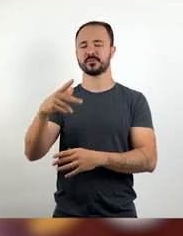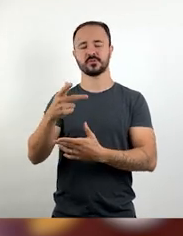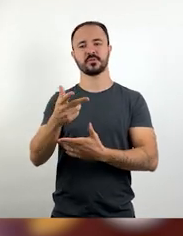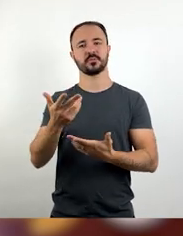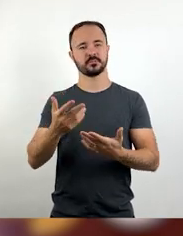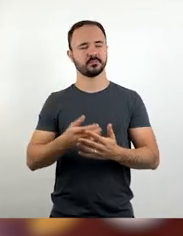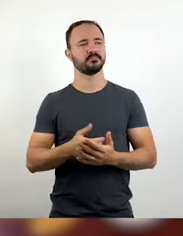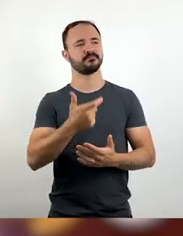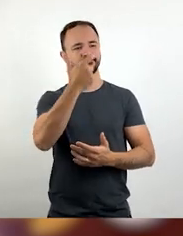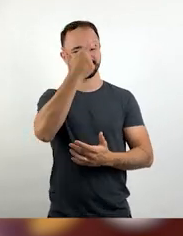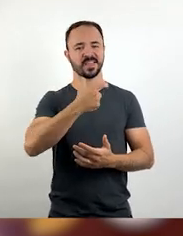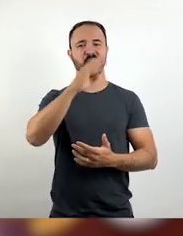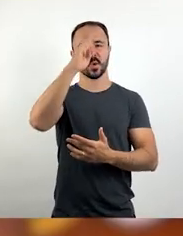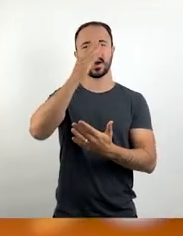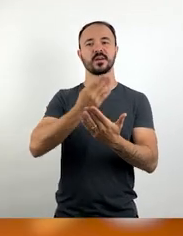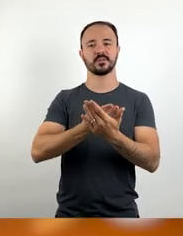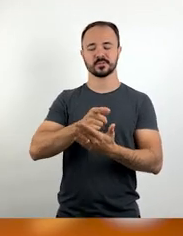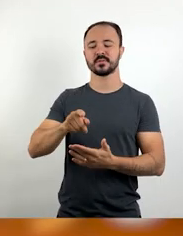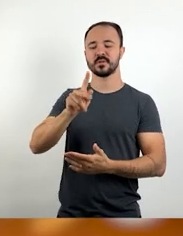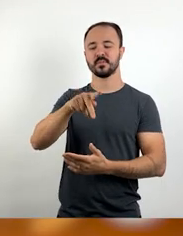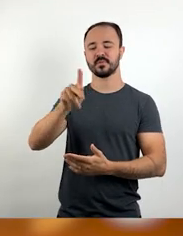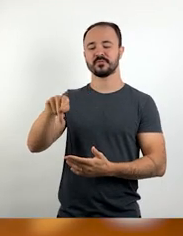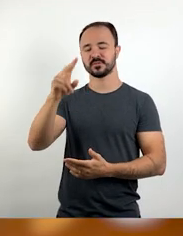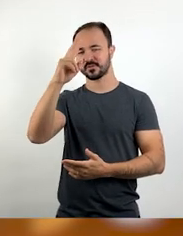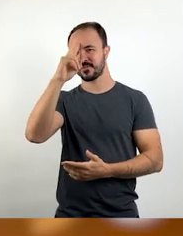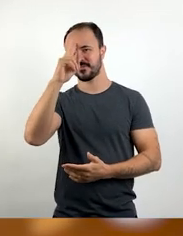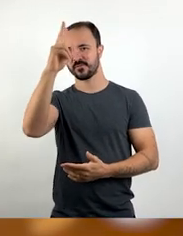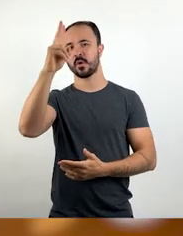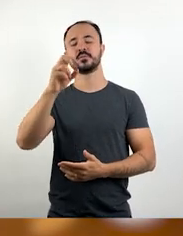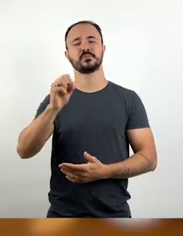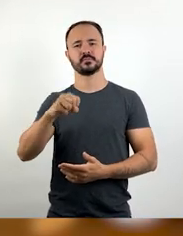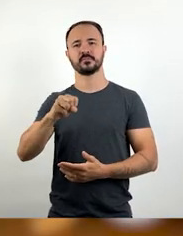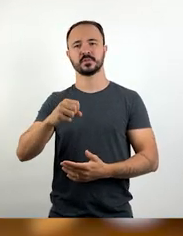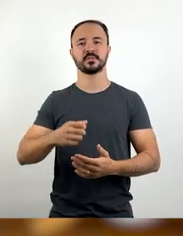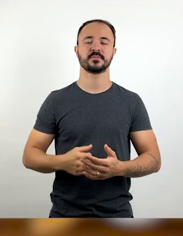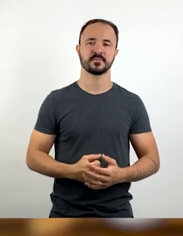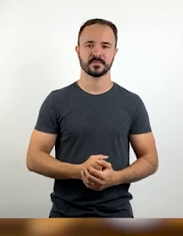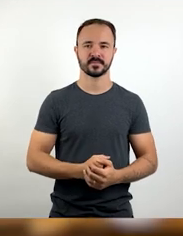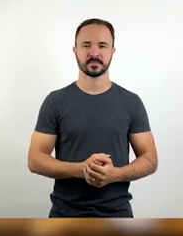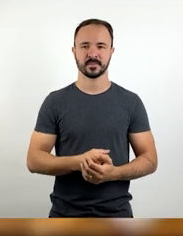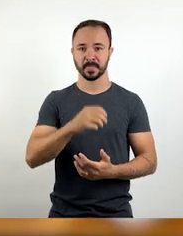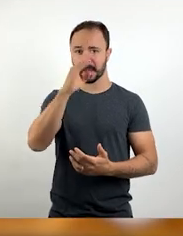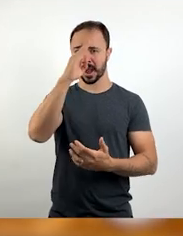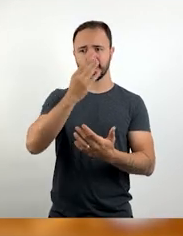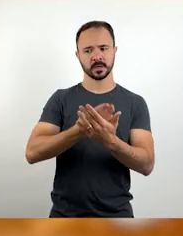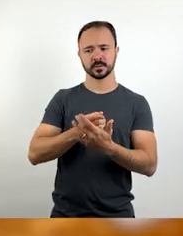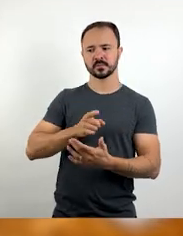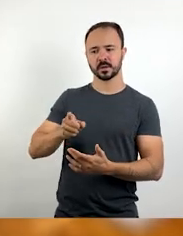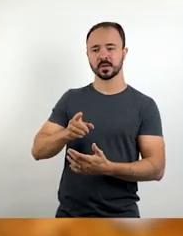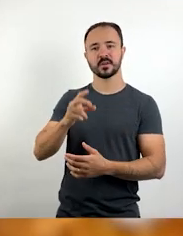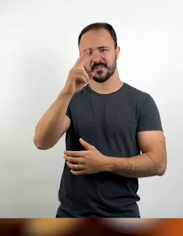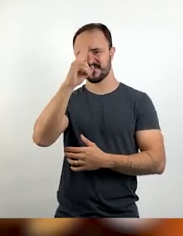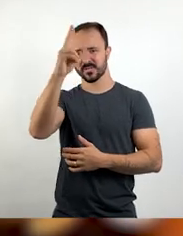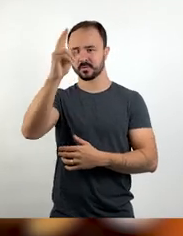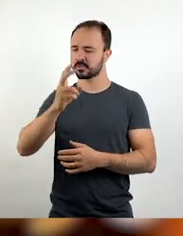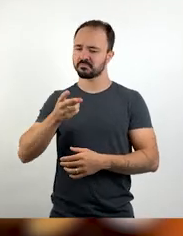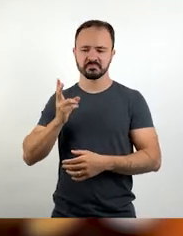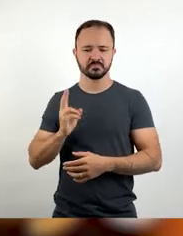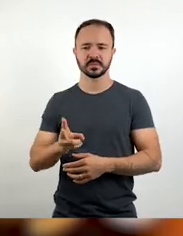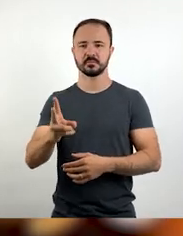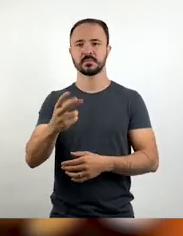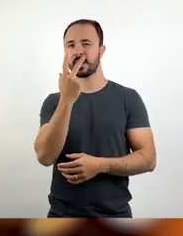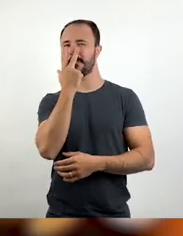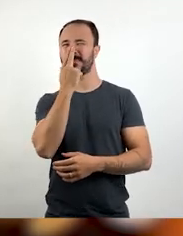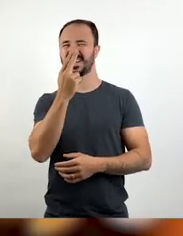grito. Tenho fé e acredito na força do professor. Na força de quem é forte mesmo sendo enfraquecido.